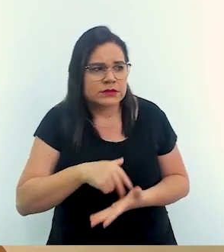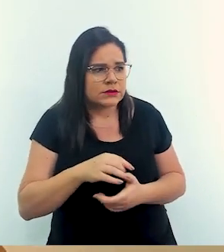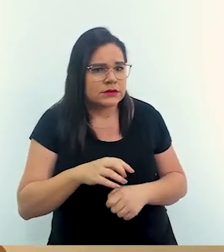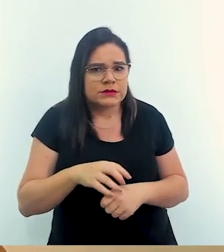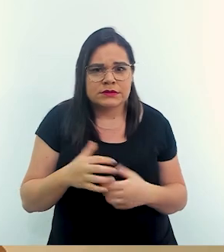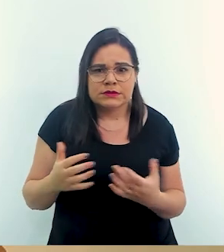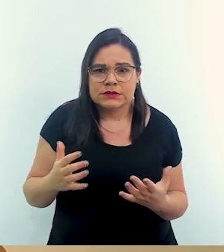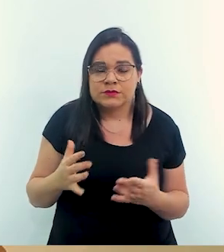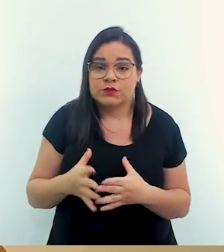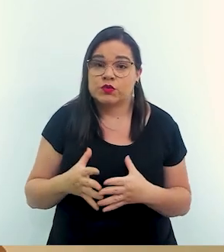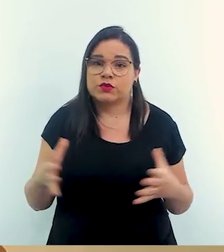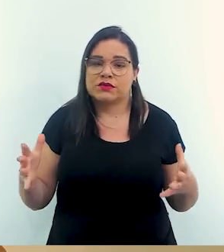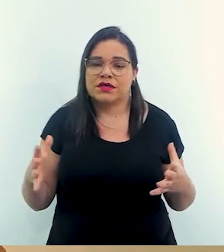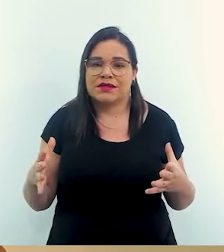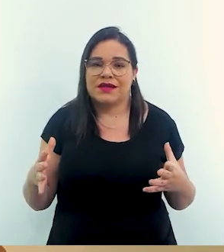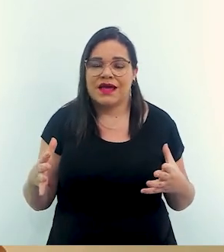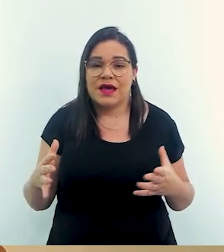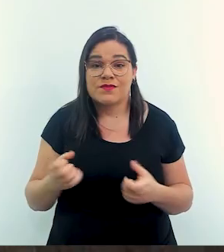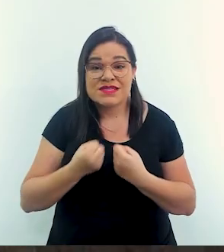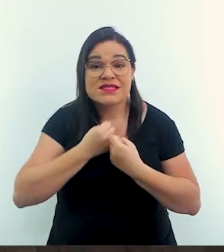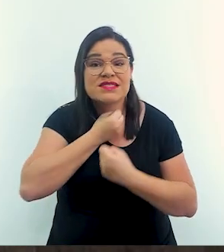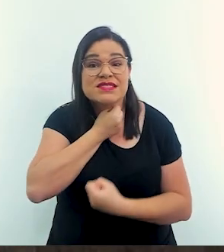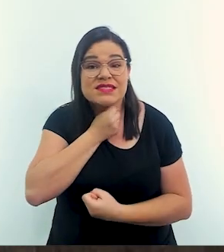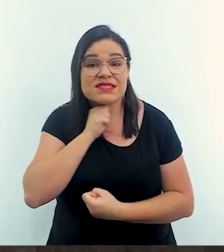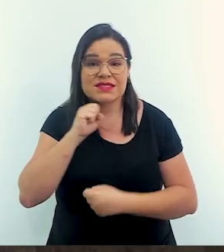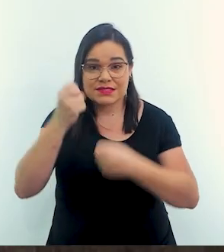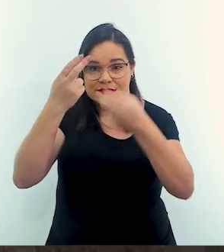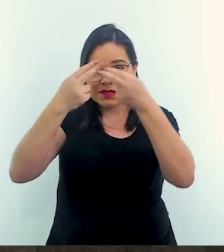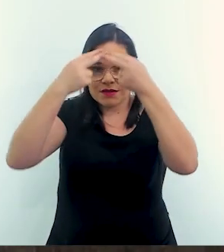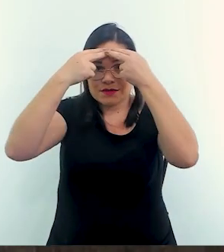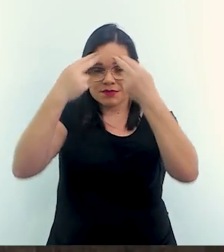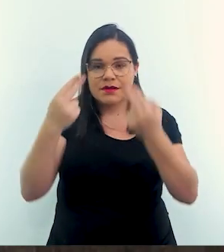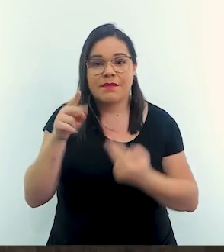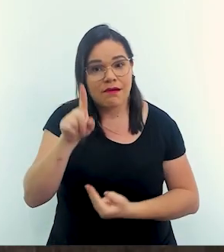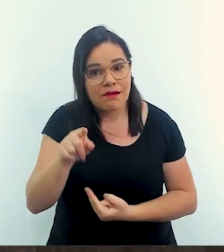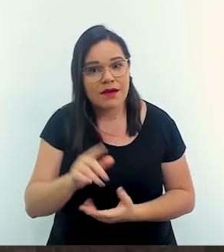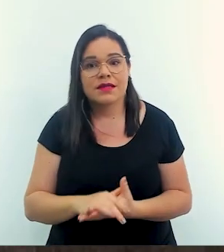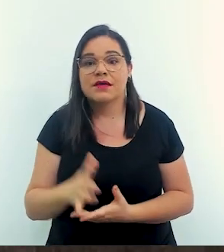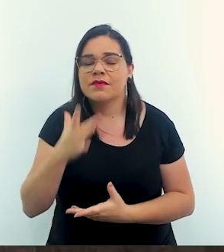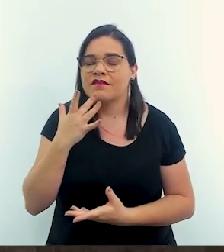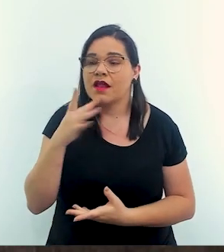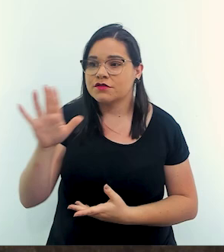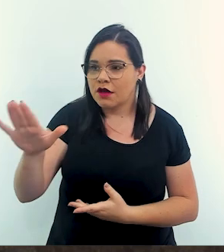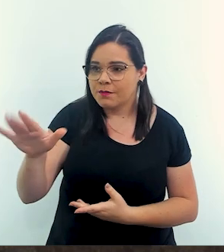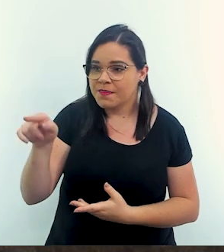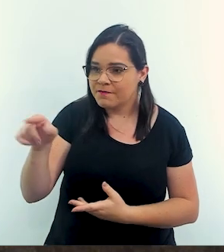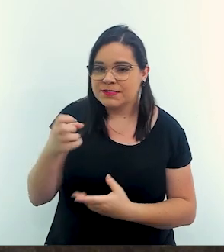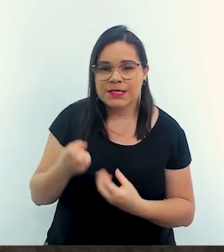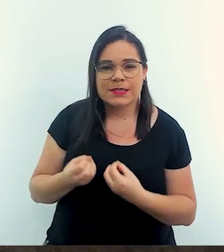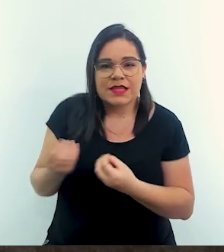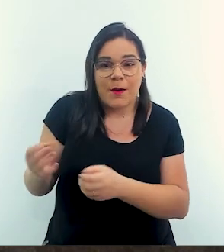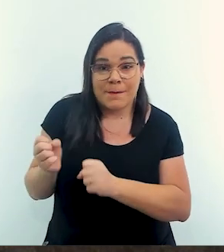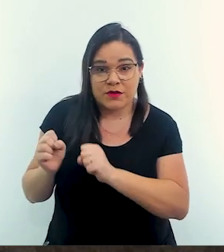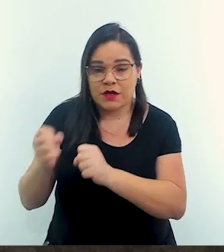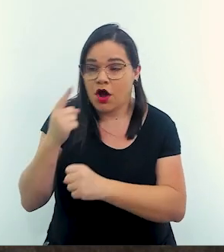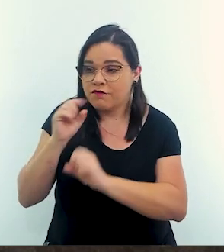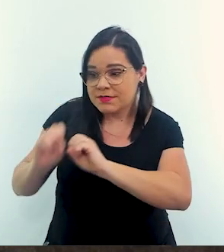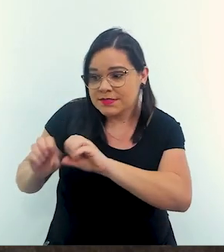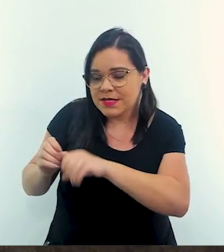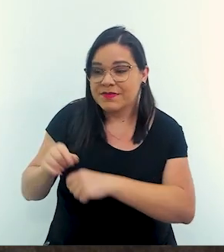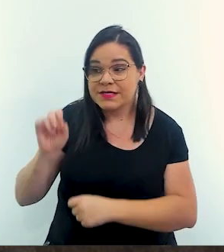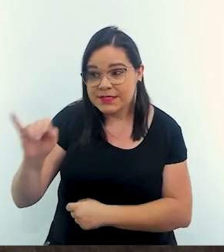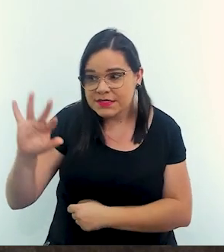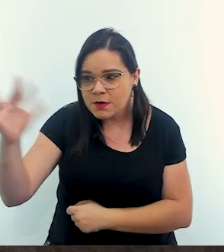é muito grande sim é um estresse pós-traumático mesmo né então quando você empodera essas pessoas quando você fala assim olha você dá um super poder pra elas olha